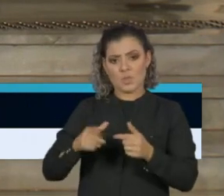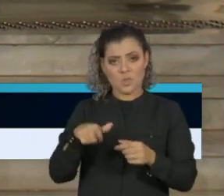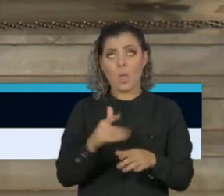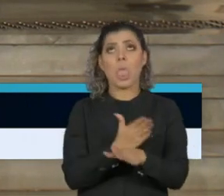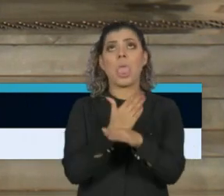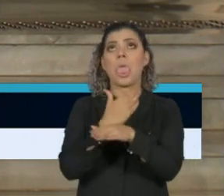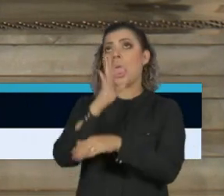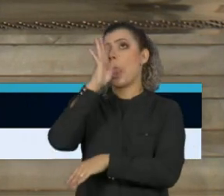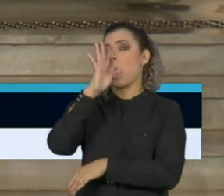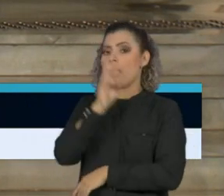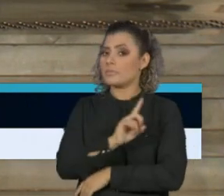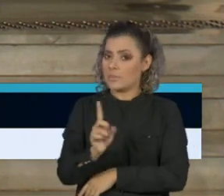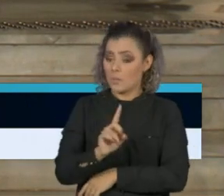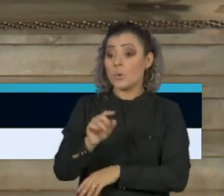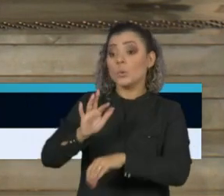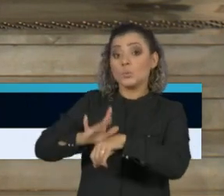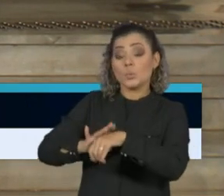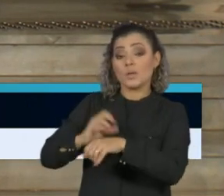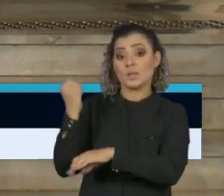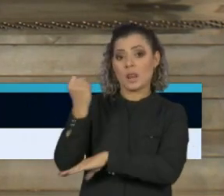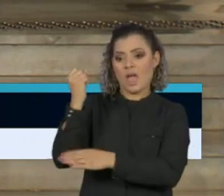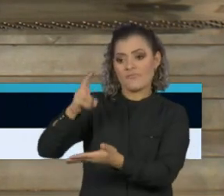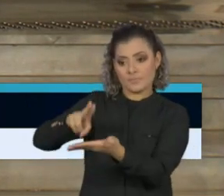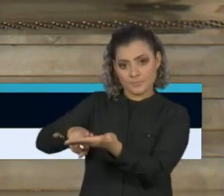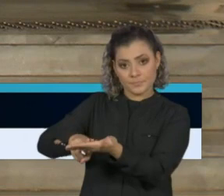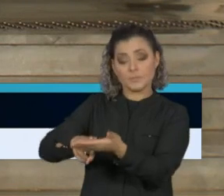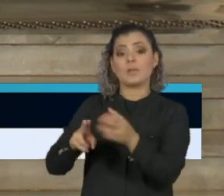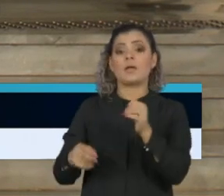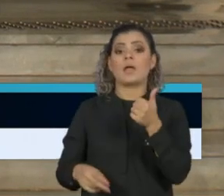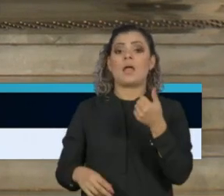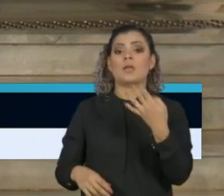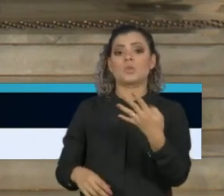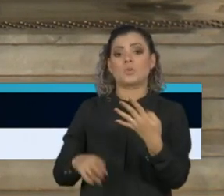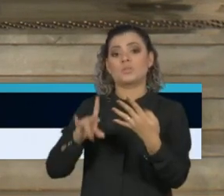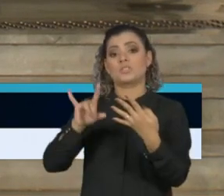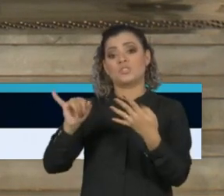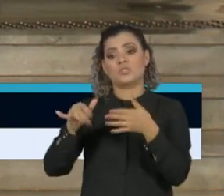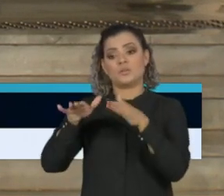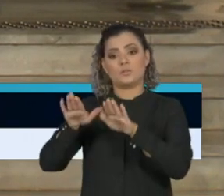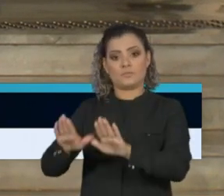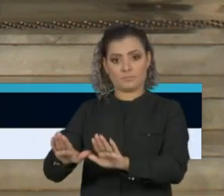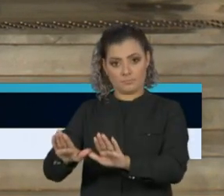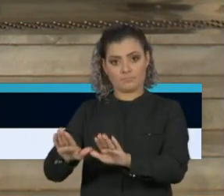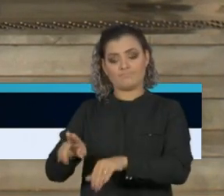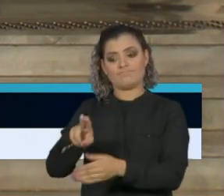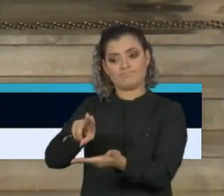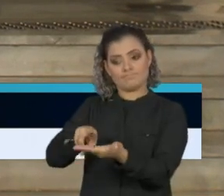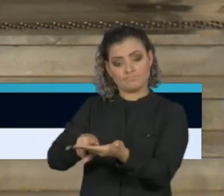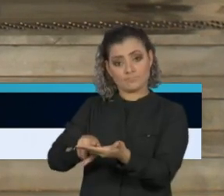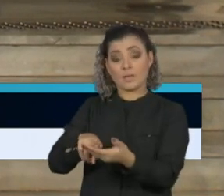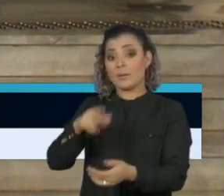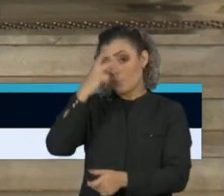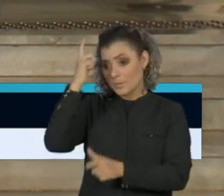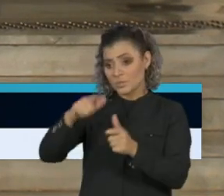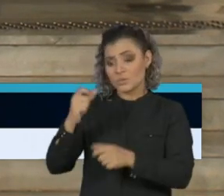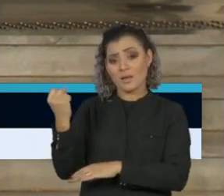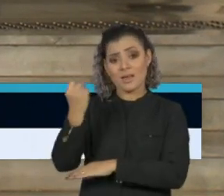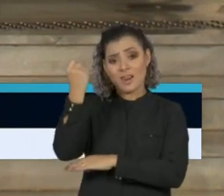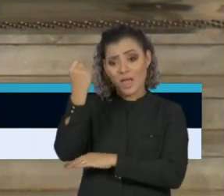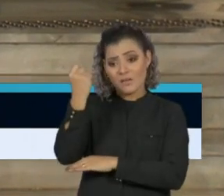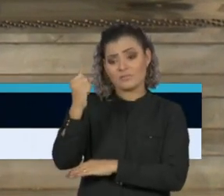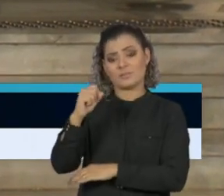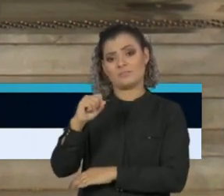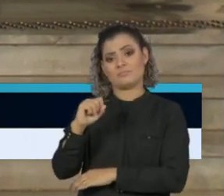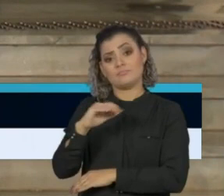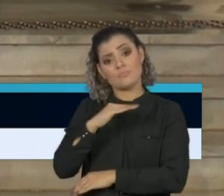grave em UTI tem ficado, em média, 14 dias. O doente grave, que infelizmente evolui para